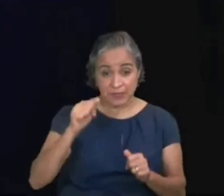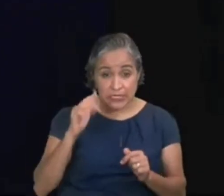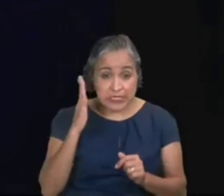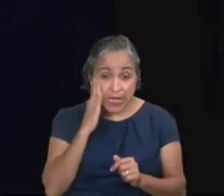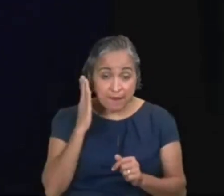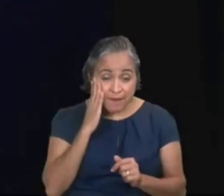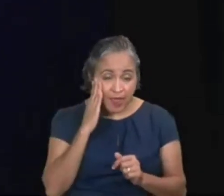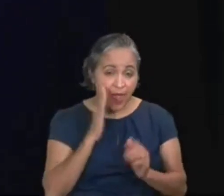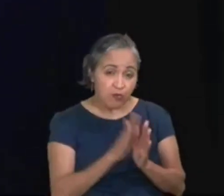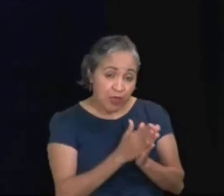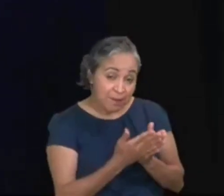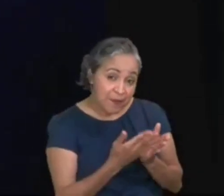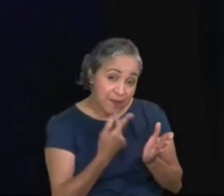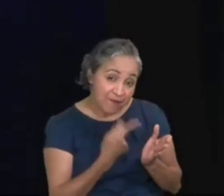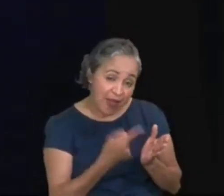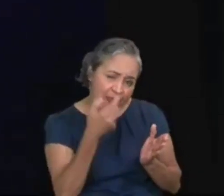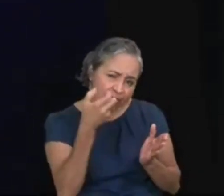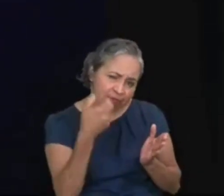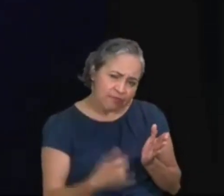E sabia que